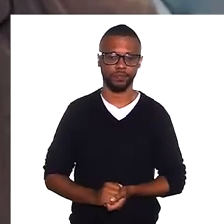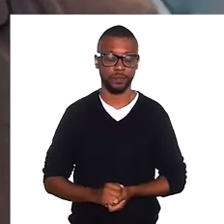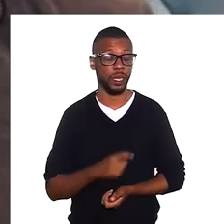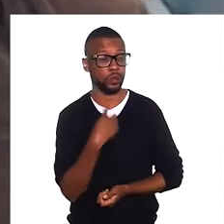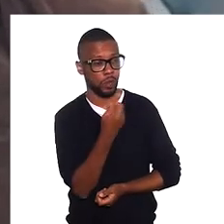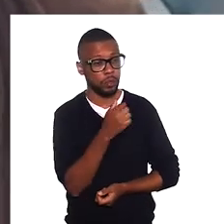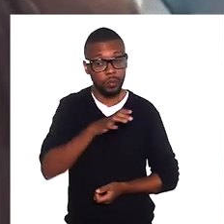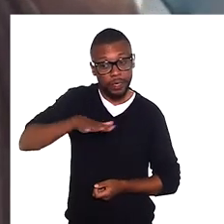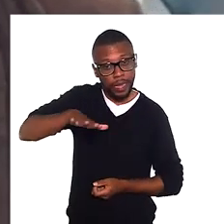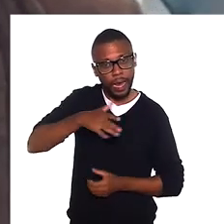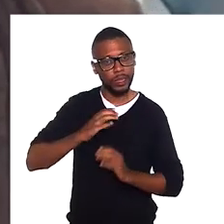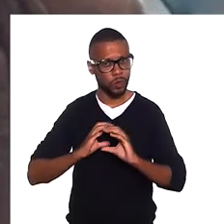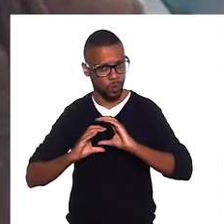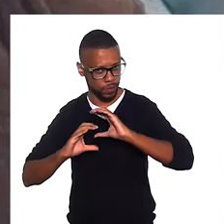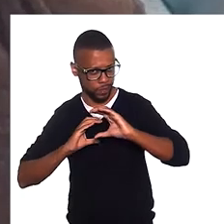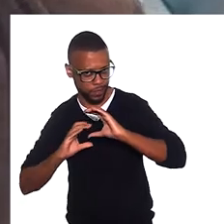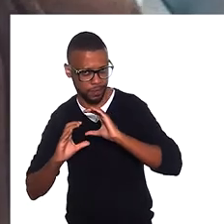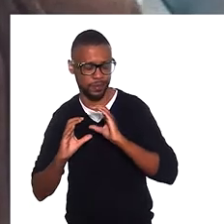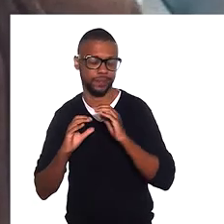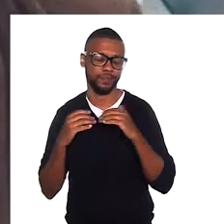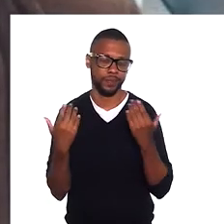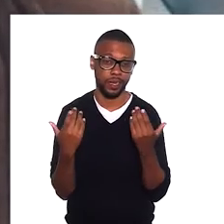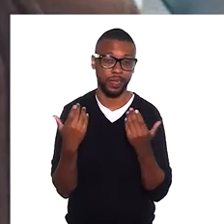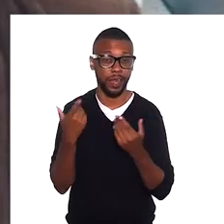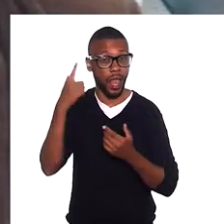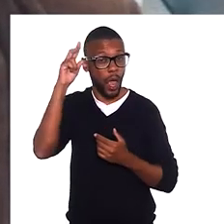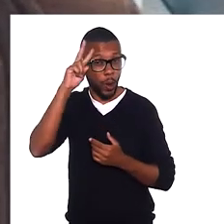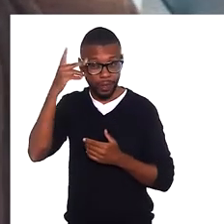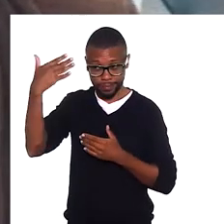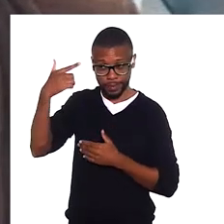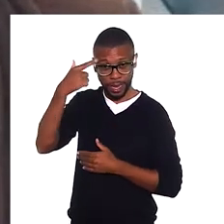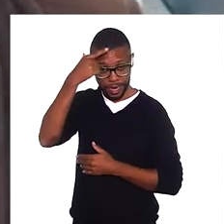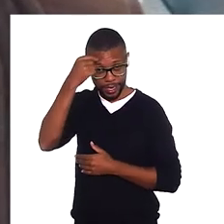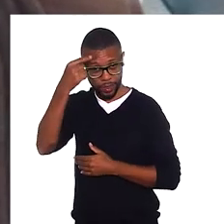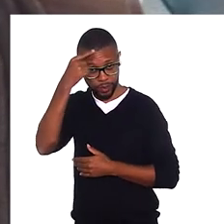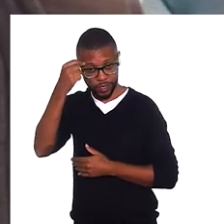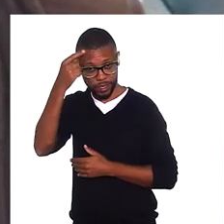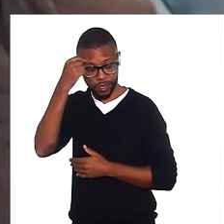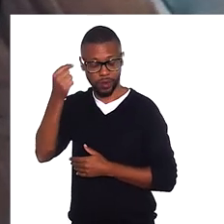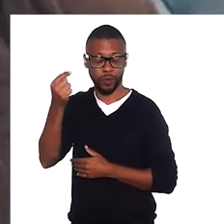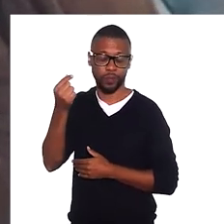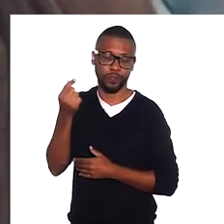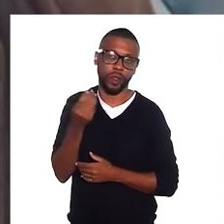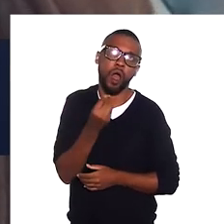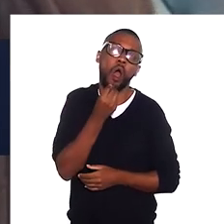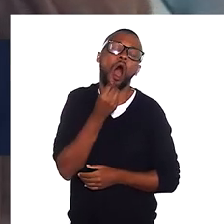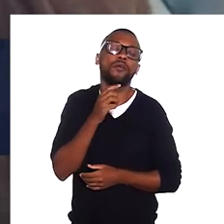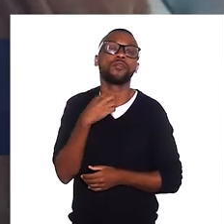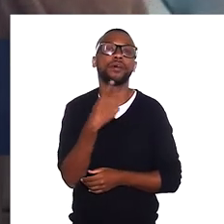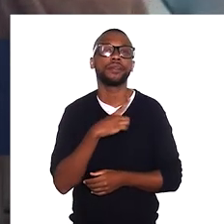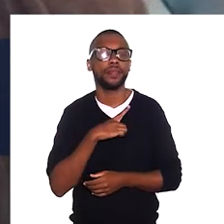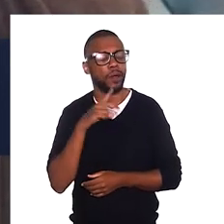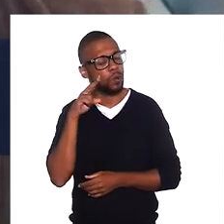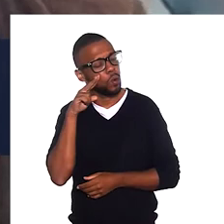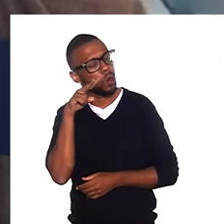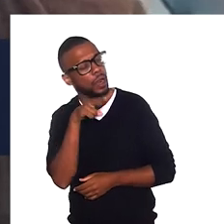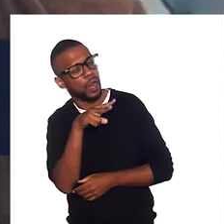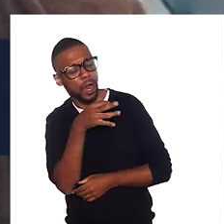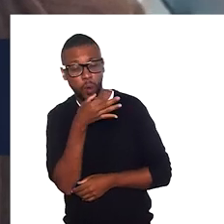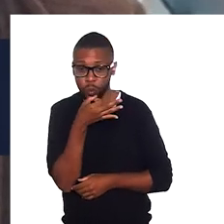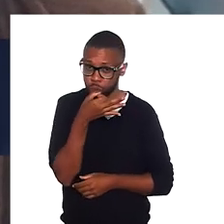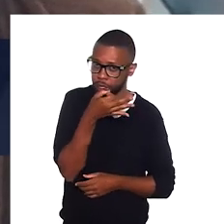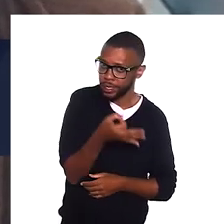Nós, que somos da área de comunicação, também é a minha graduação, a gente, claro, que tem um olhar muito